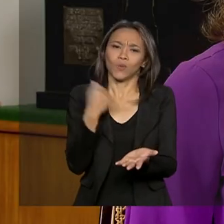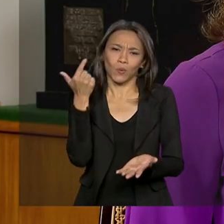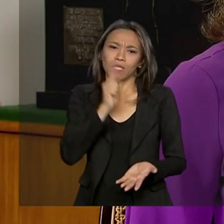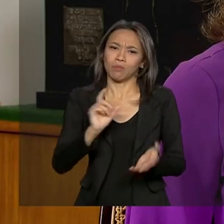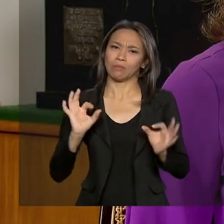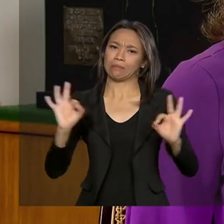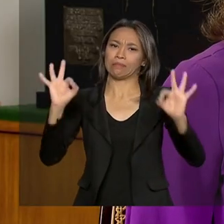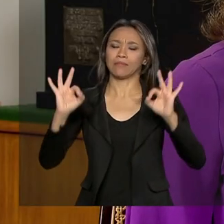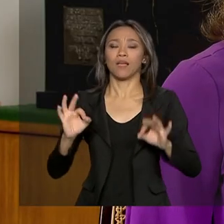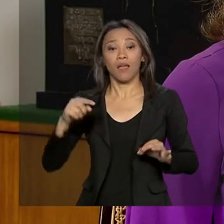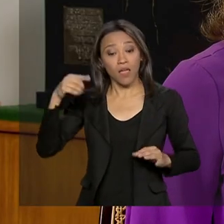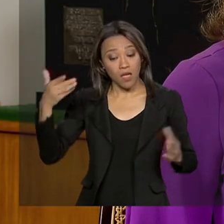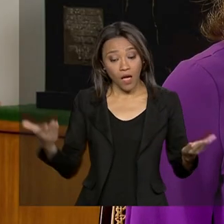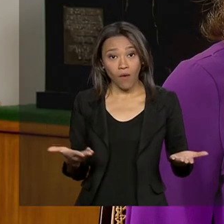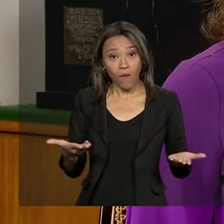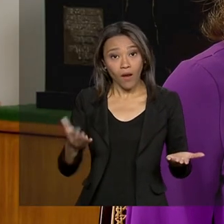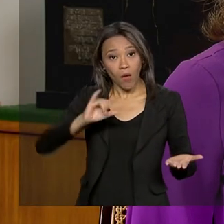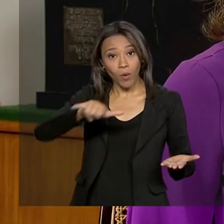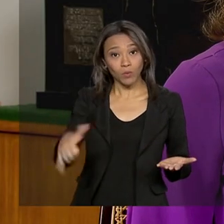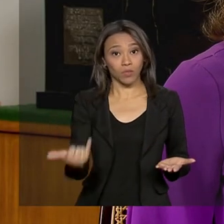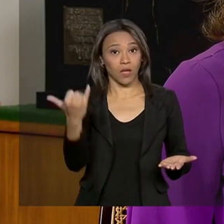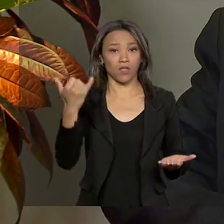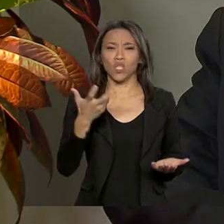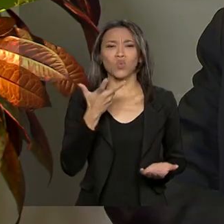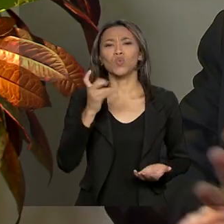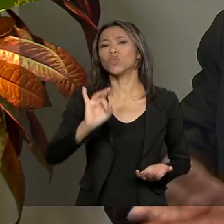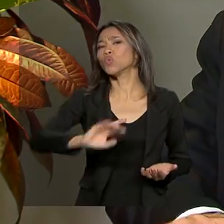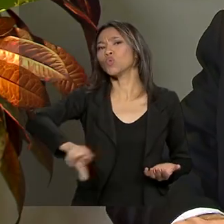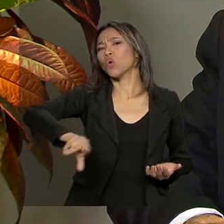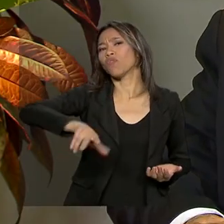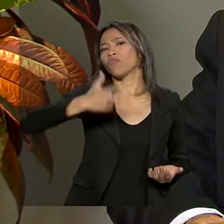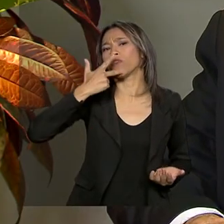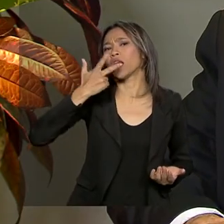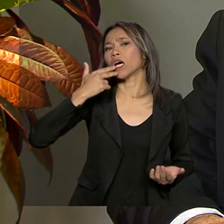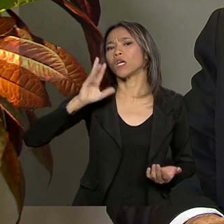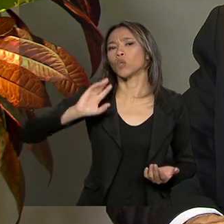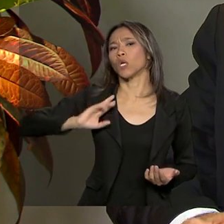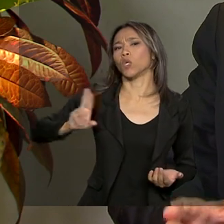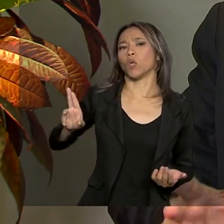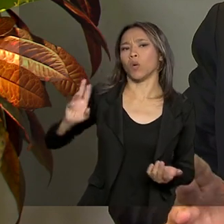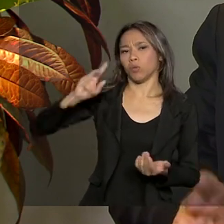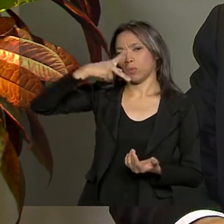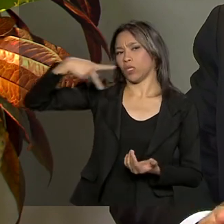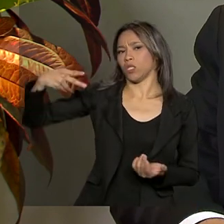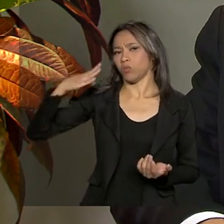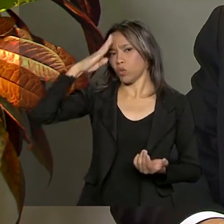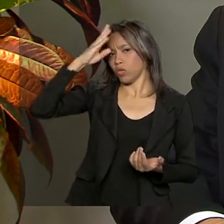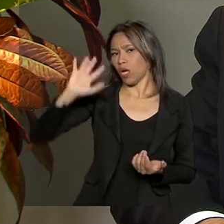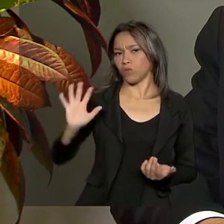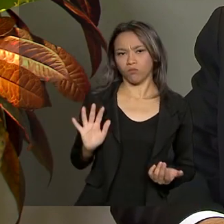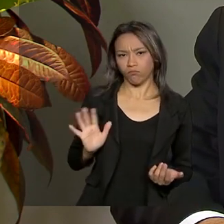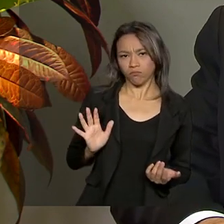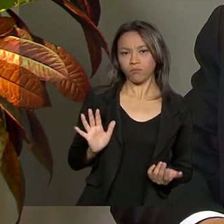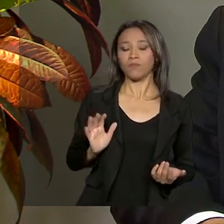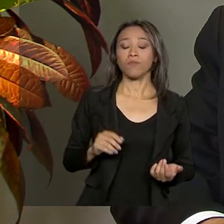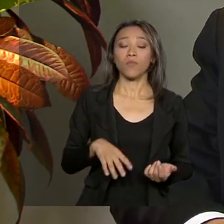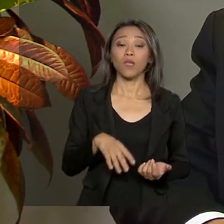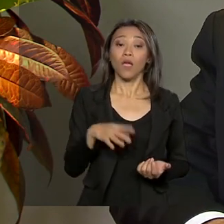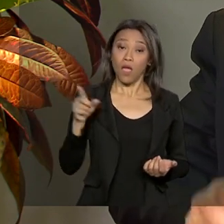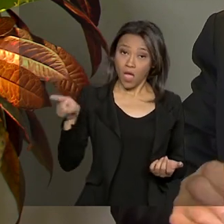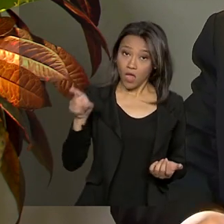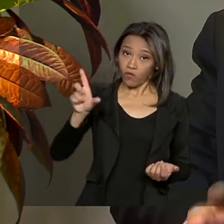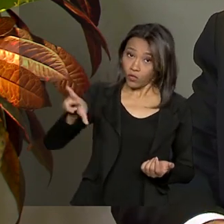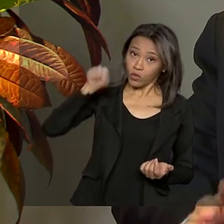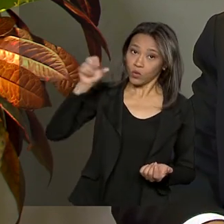E essa é a grande oportunidade. Eu não estou falando pelo presidente Jair Bolsonaro, não. O presidente Jair Bolsonaro, ele foi